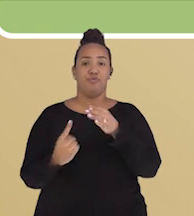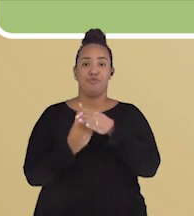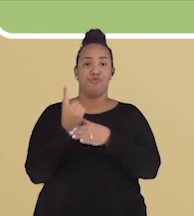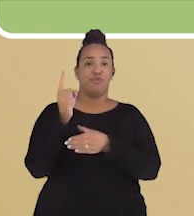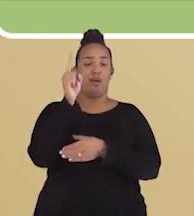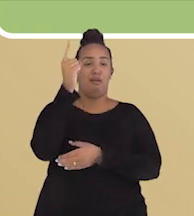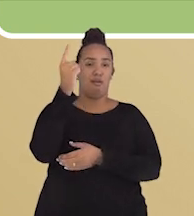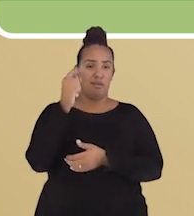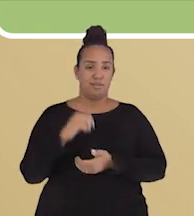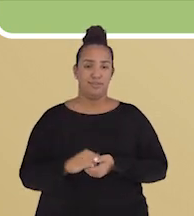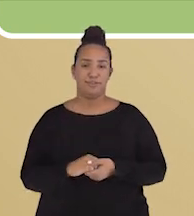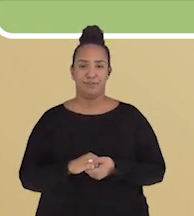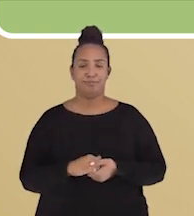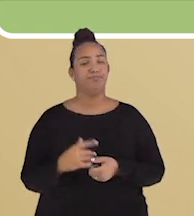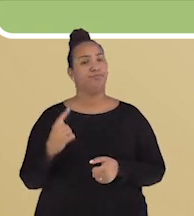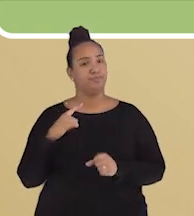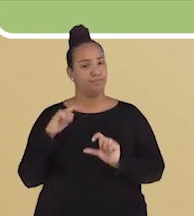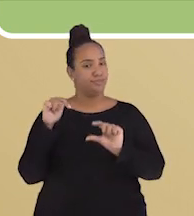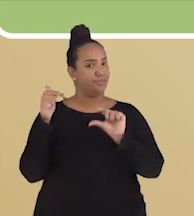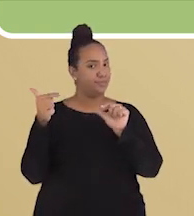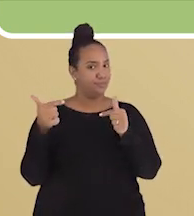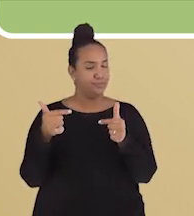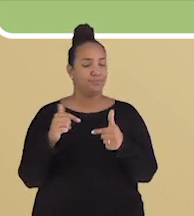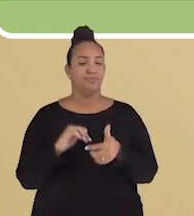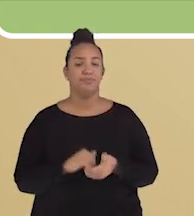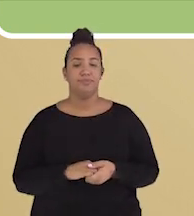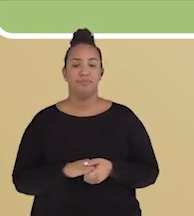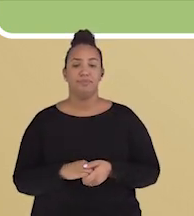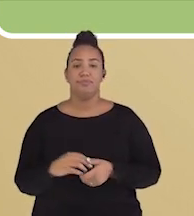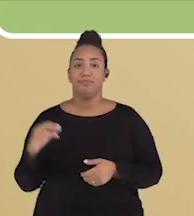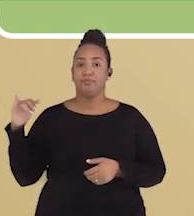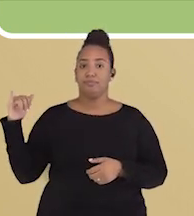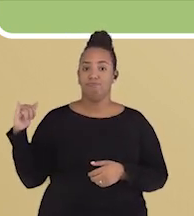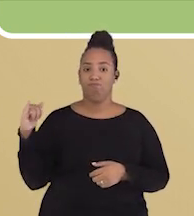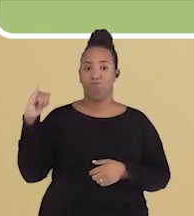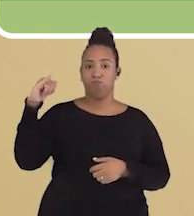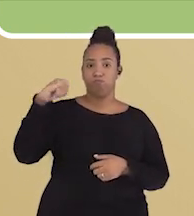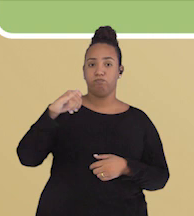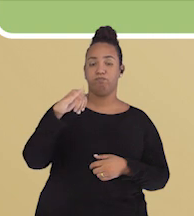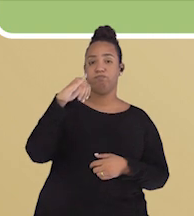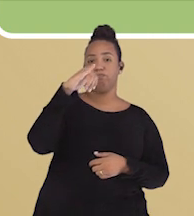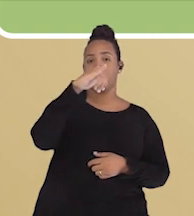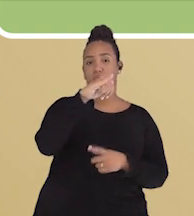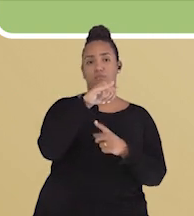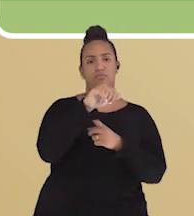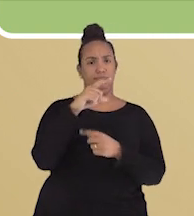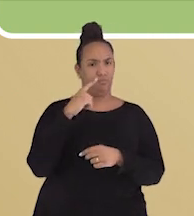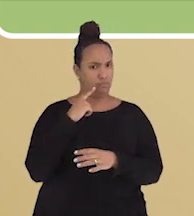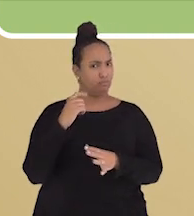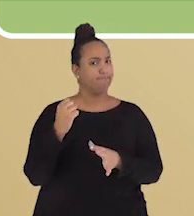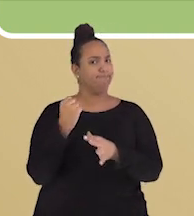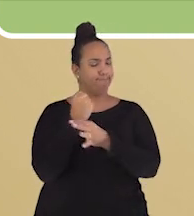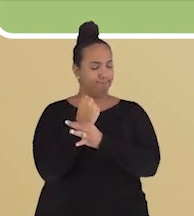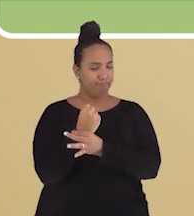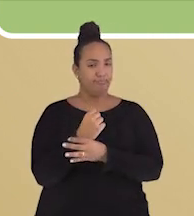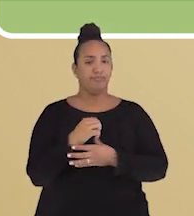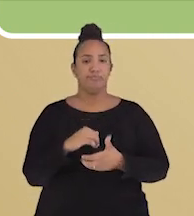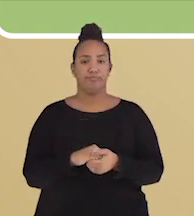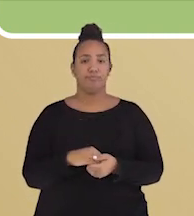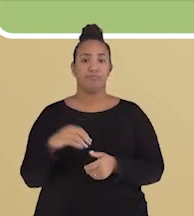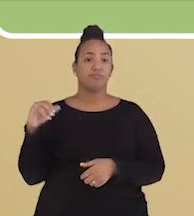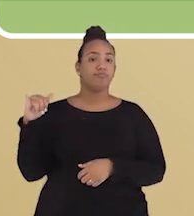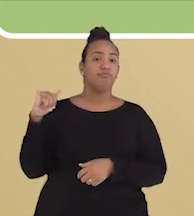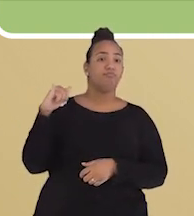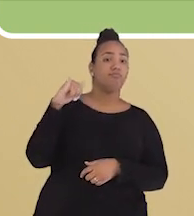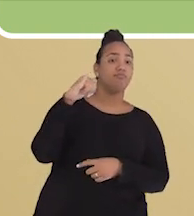balão e existem muitos outros. Os aviões são meios bem seguros de transporte. Para andar de avião,